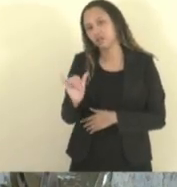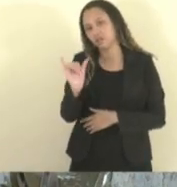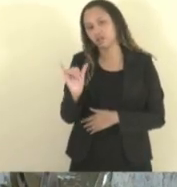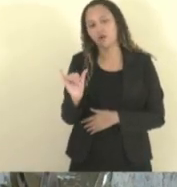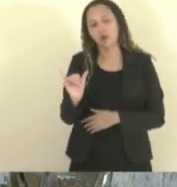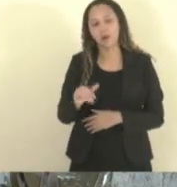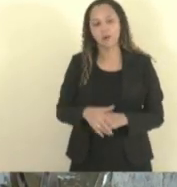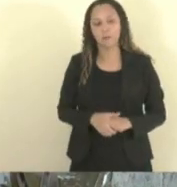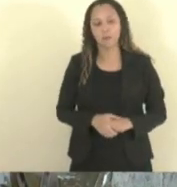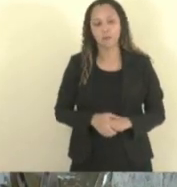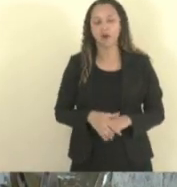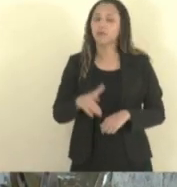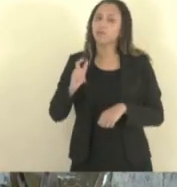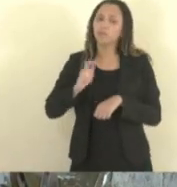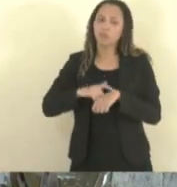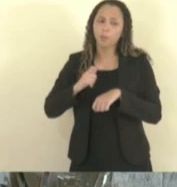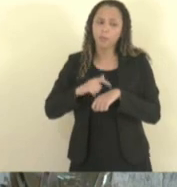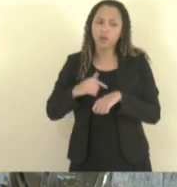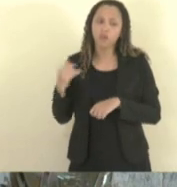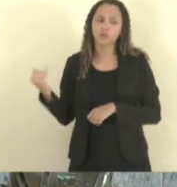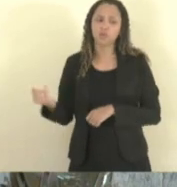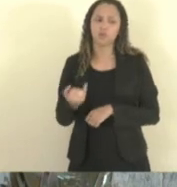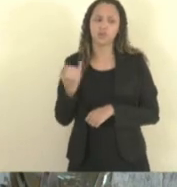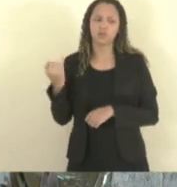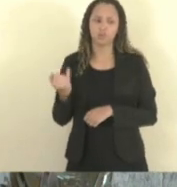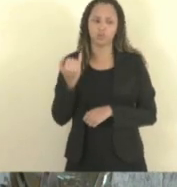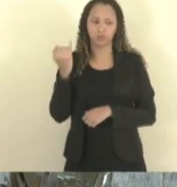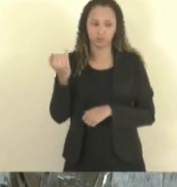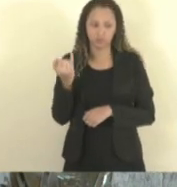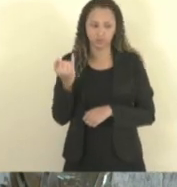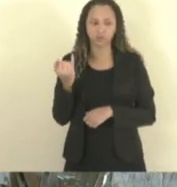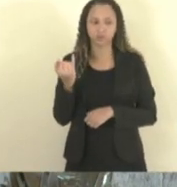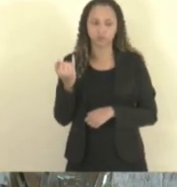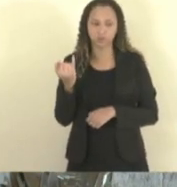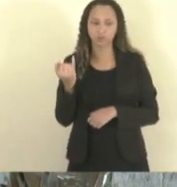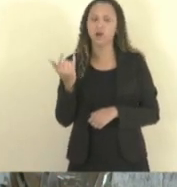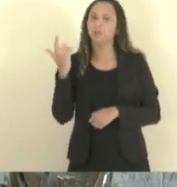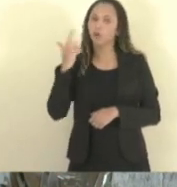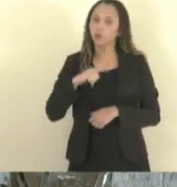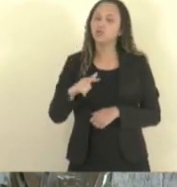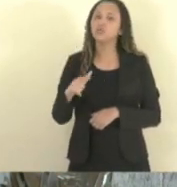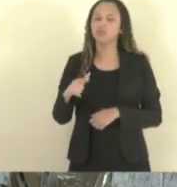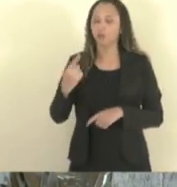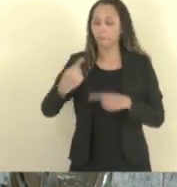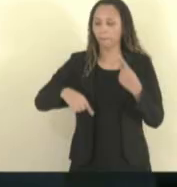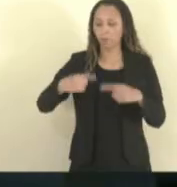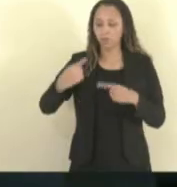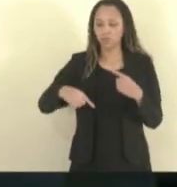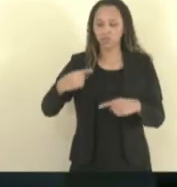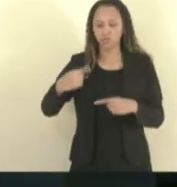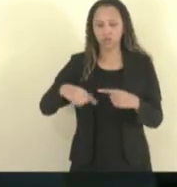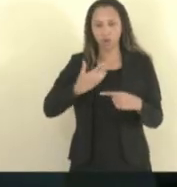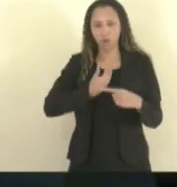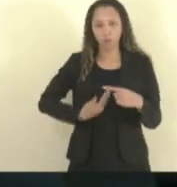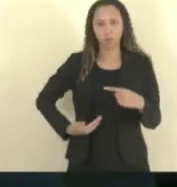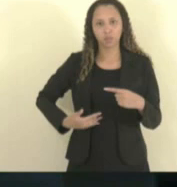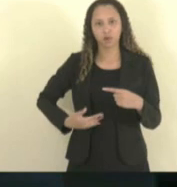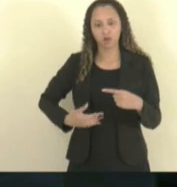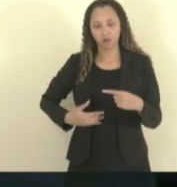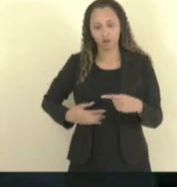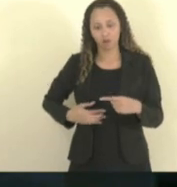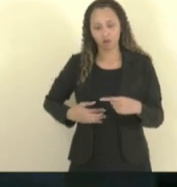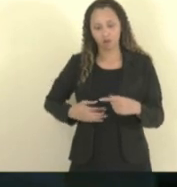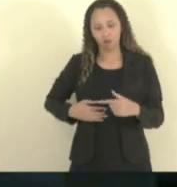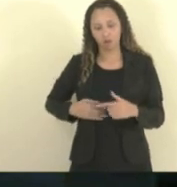momento importante de a gente avançar com a política pública educacional. A gente